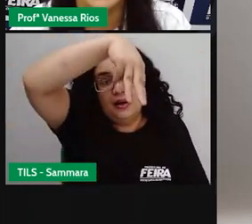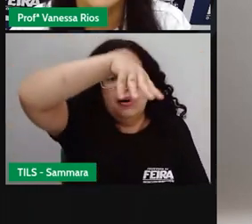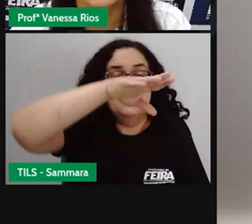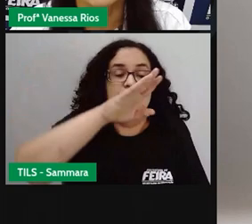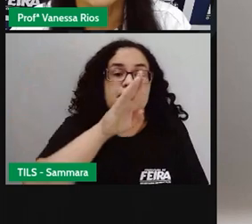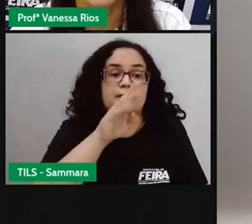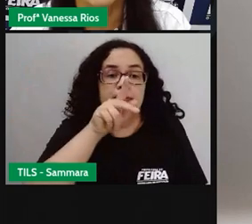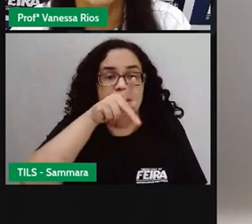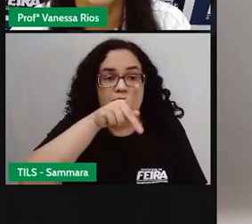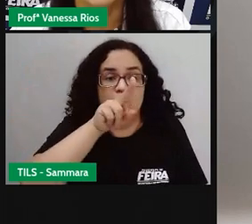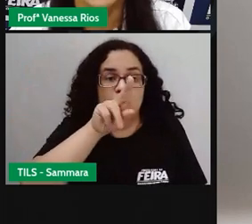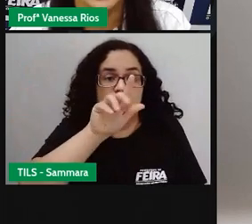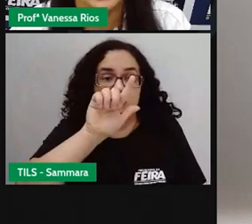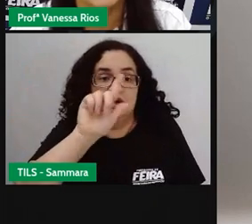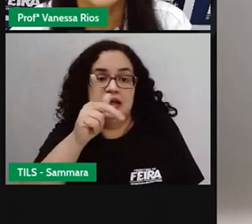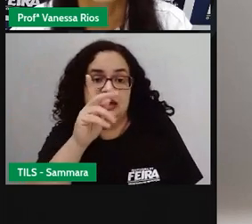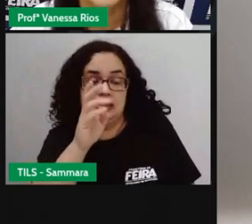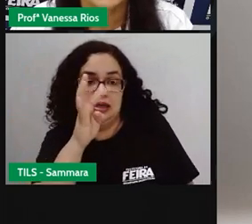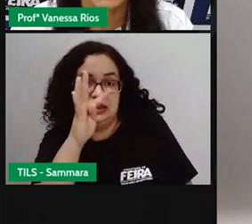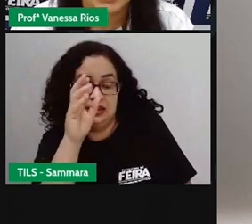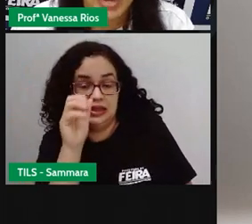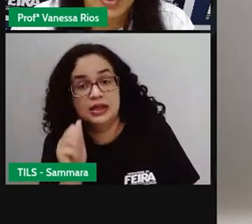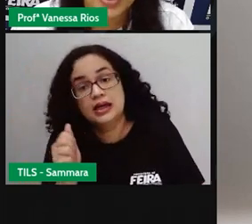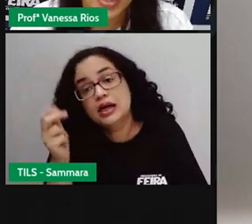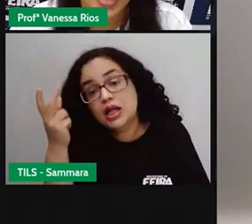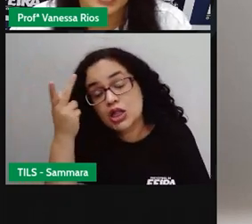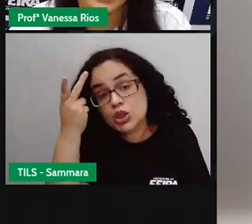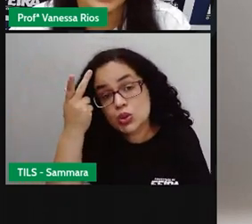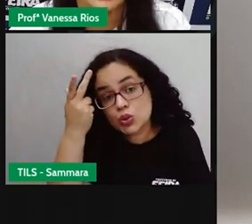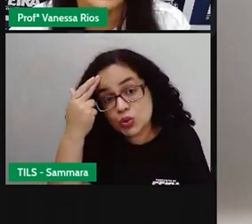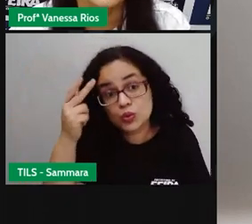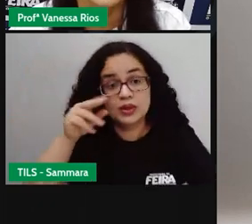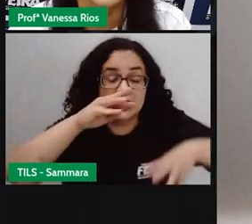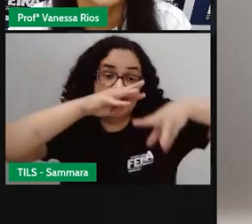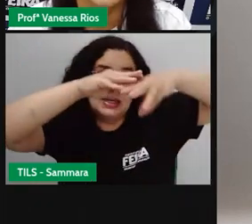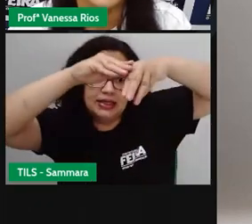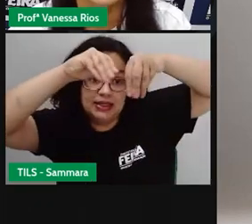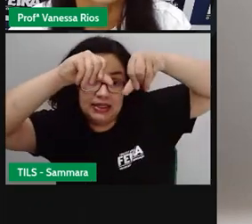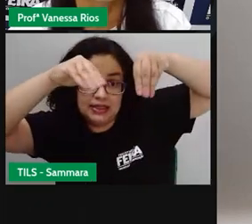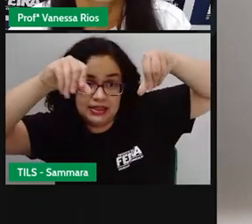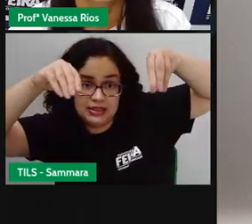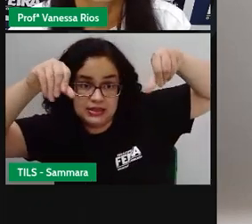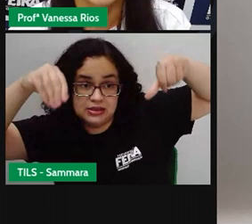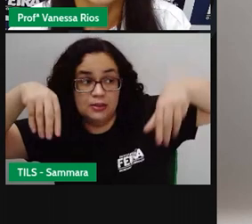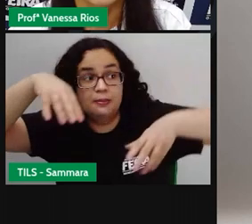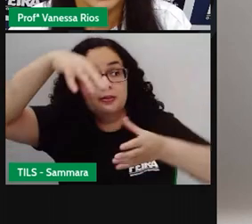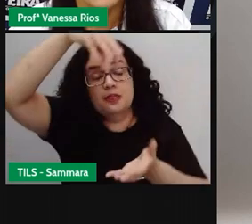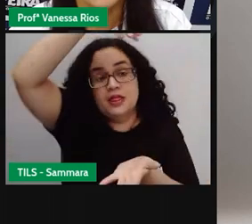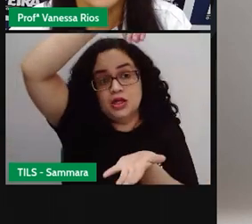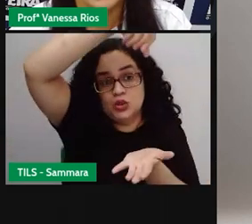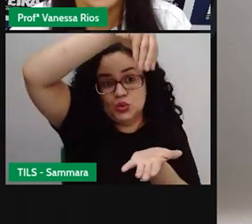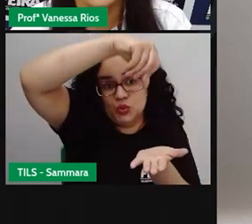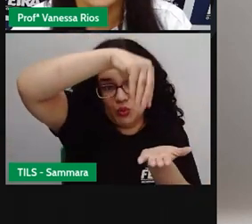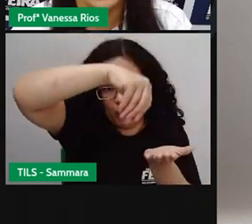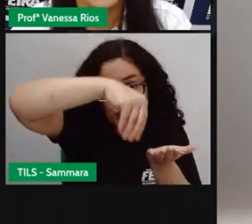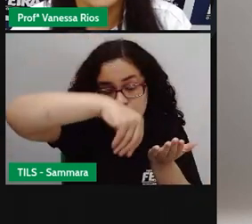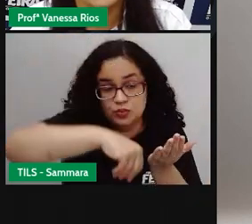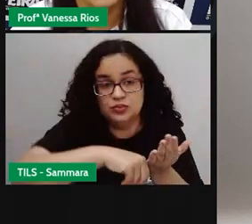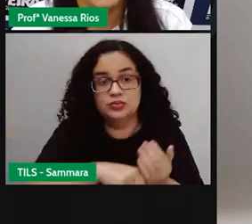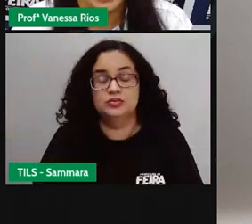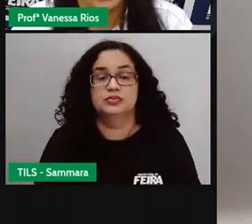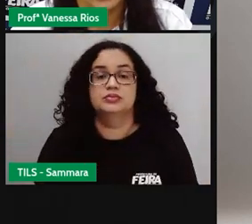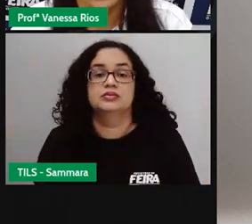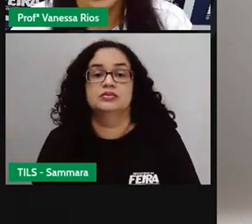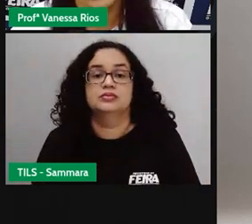utiliza aí um elemento natural, que é a areia, passando de um recipiente, né,